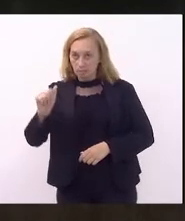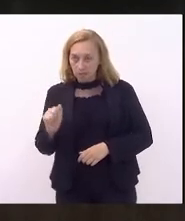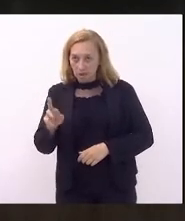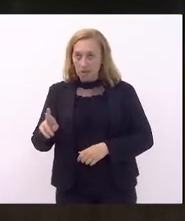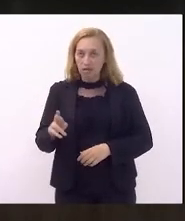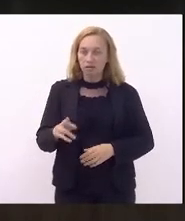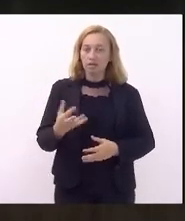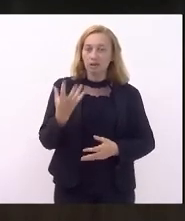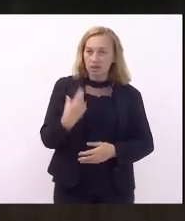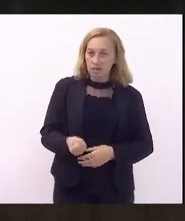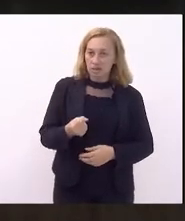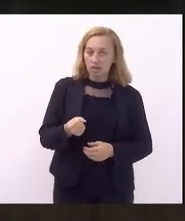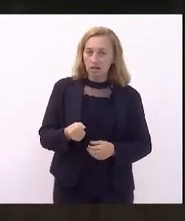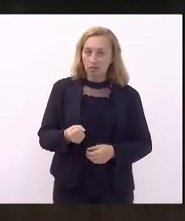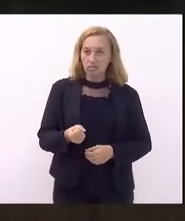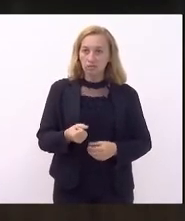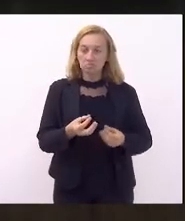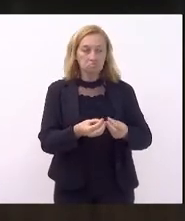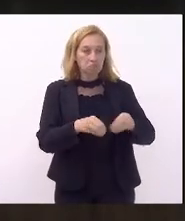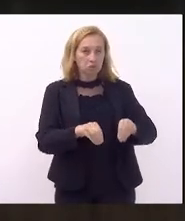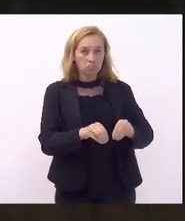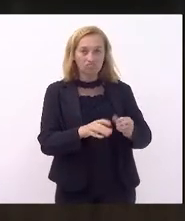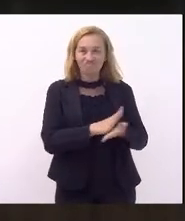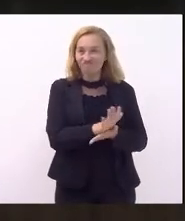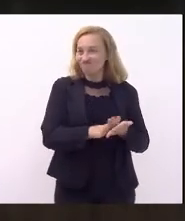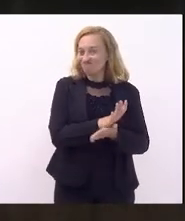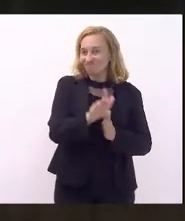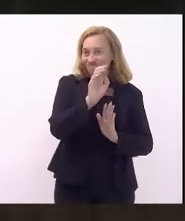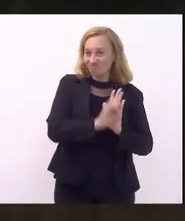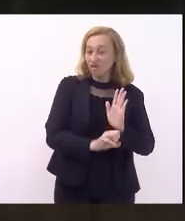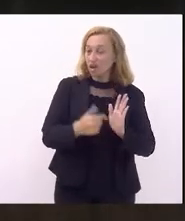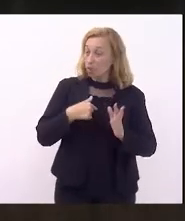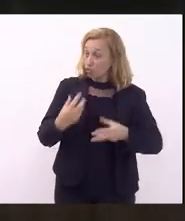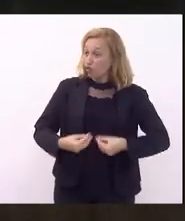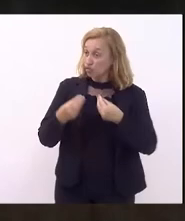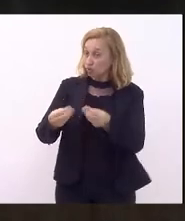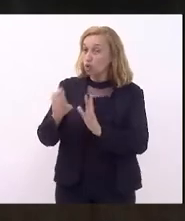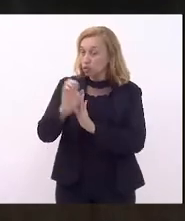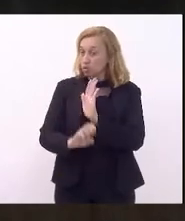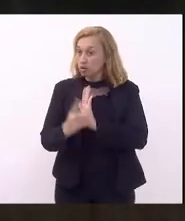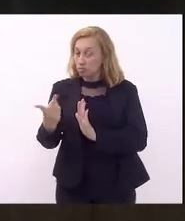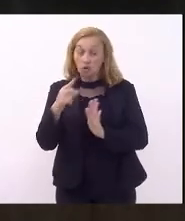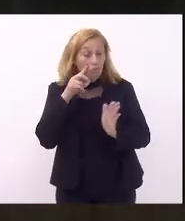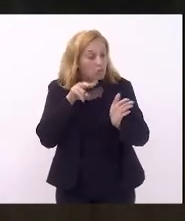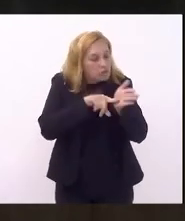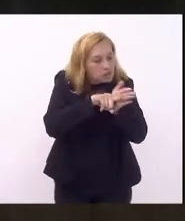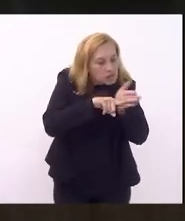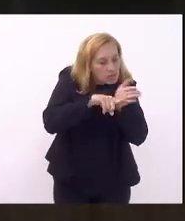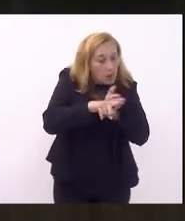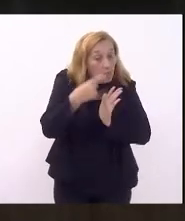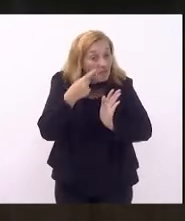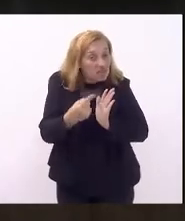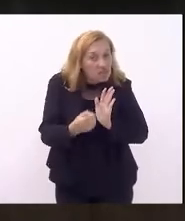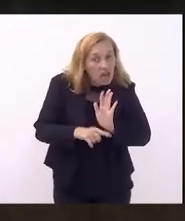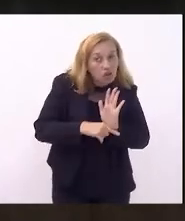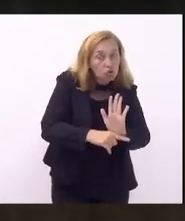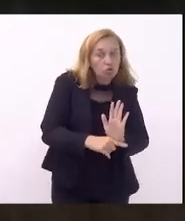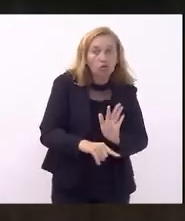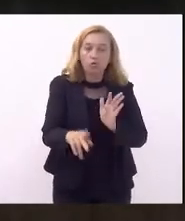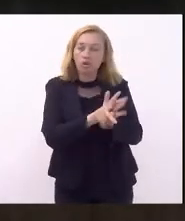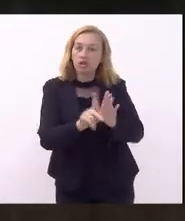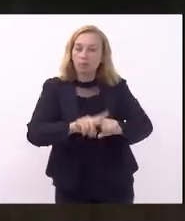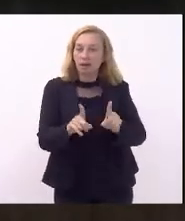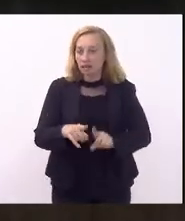parecer é favorável, sem prejuízo das emendas. Eu mesmo ofereci duas emendas, vamos examinar para ver se elas ajudam o projeto, mas o parecer